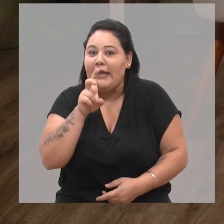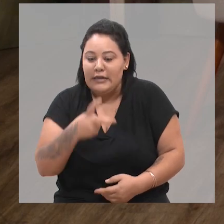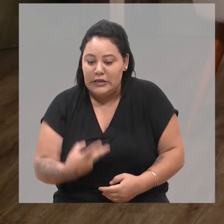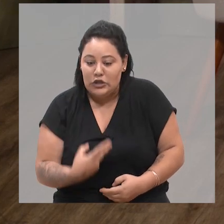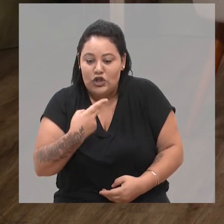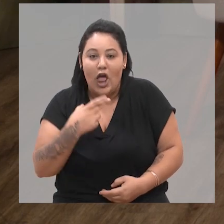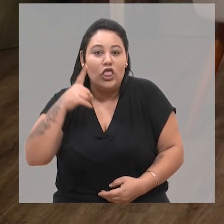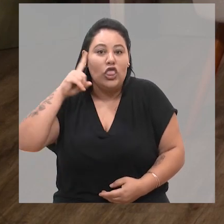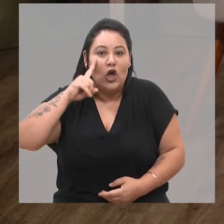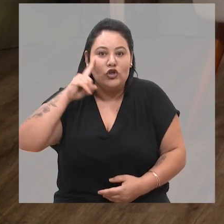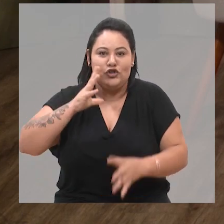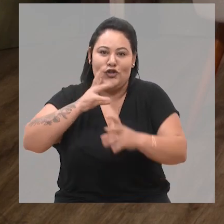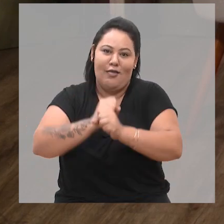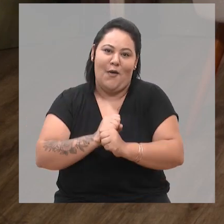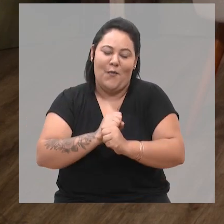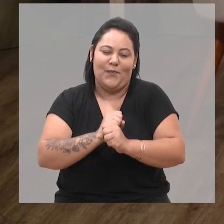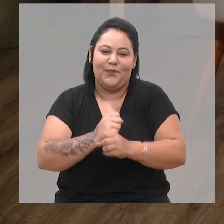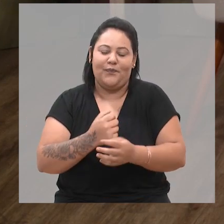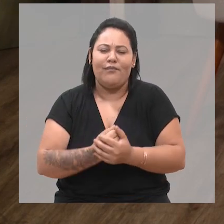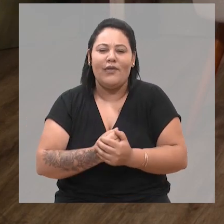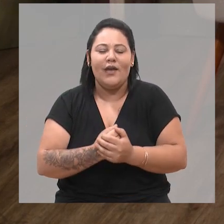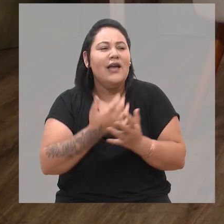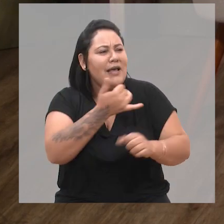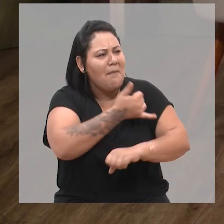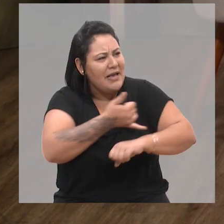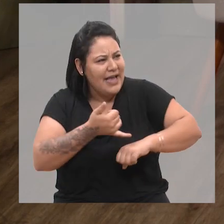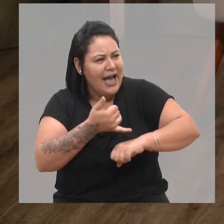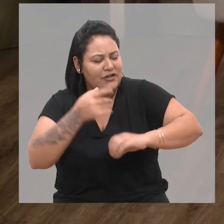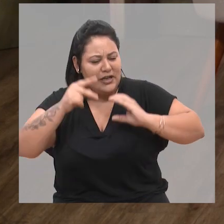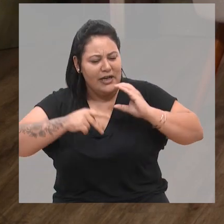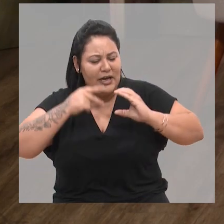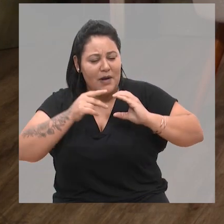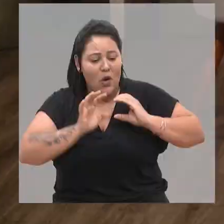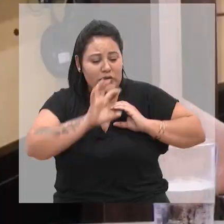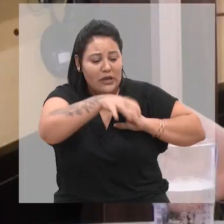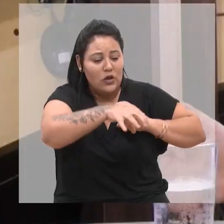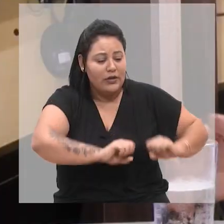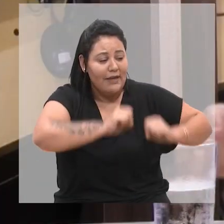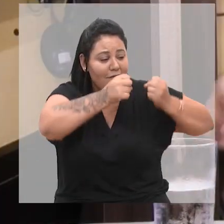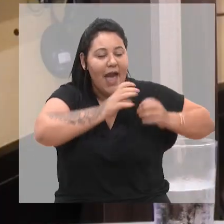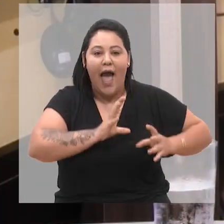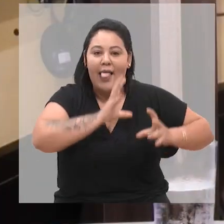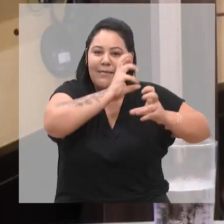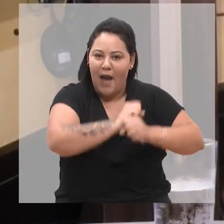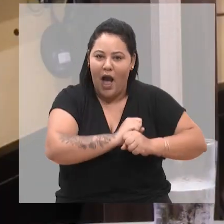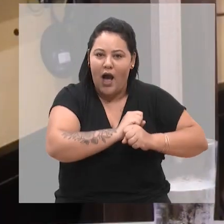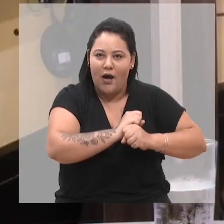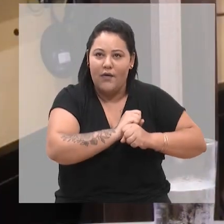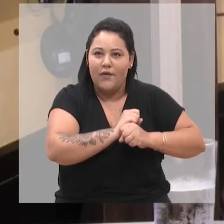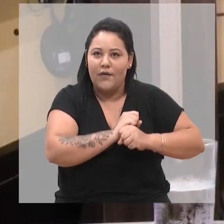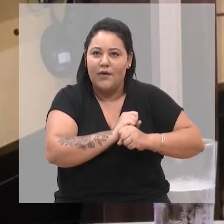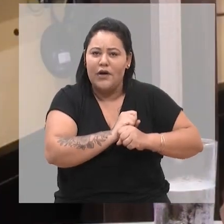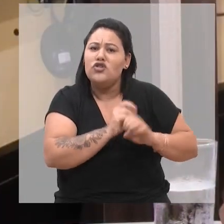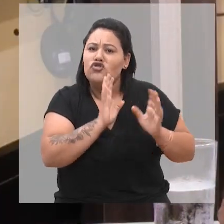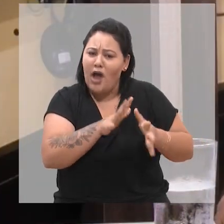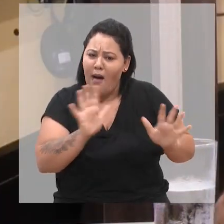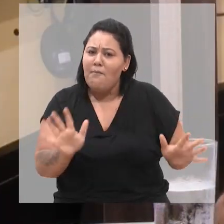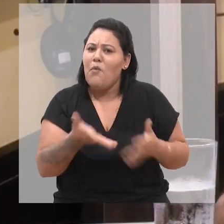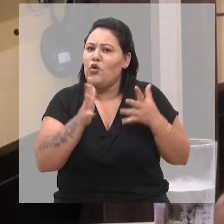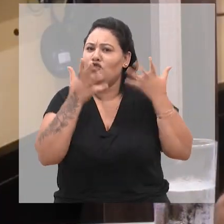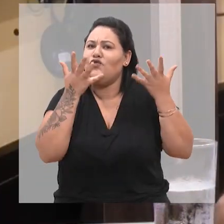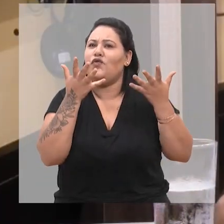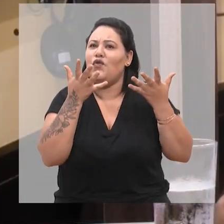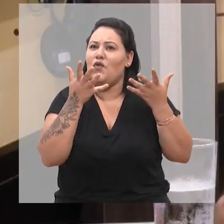Nessa sua passagem pela Câmara, o setor de defesa aos animais, e isso já motivou uma